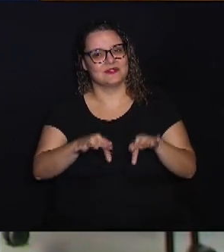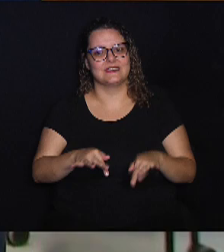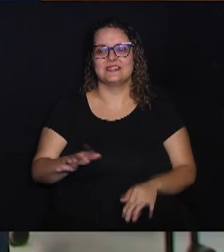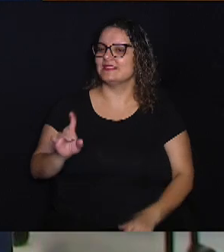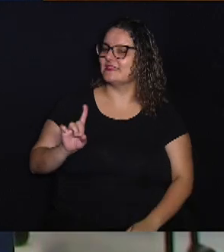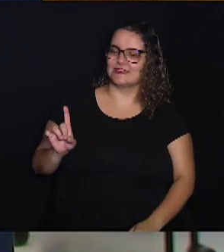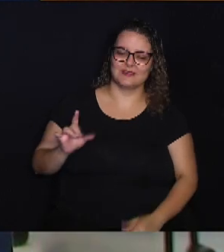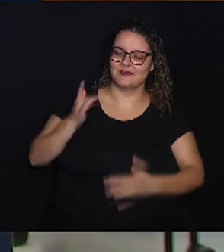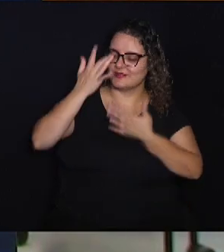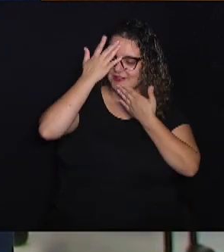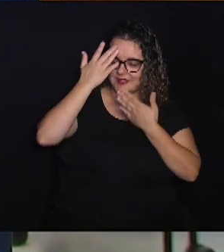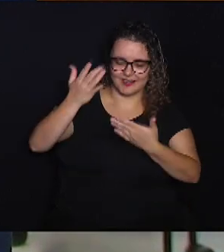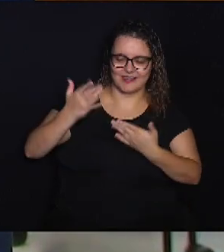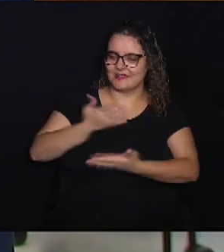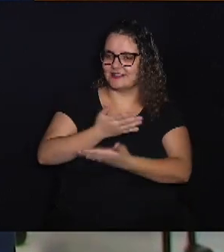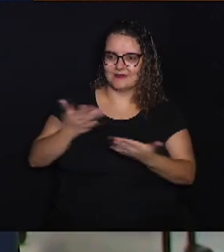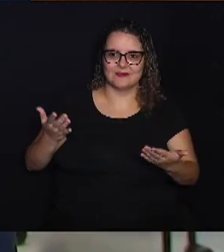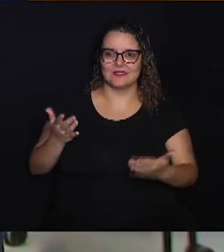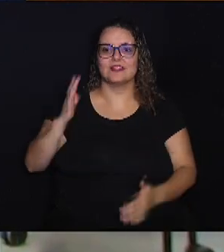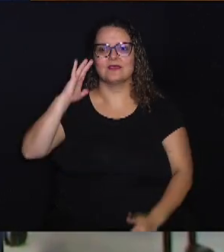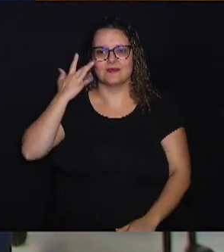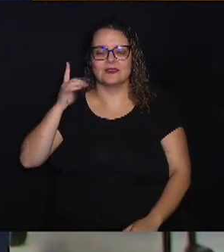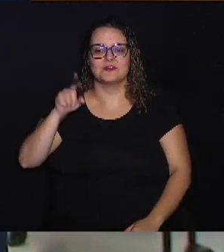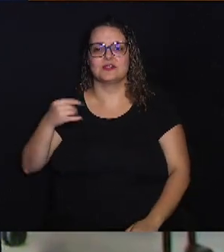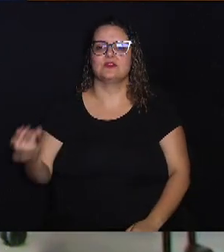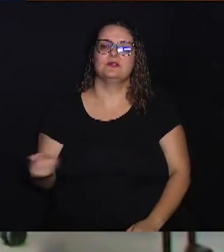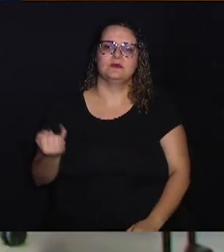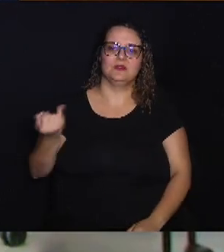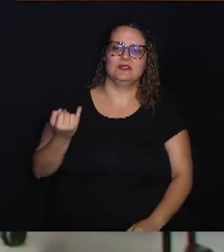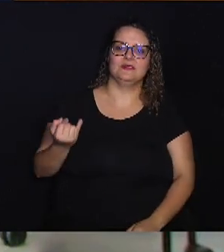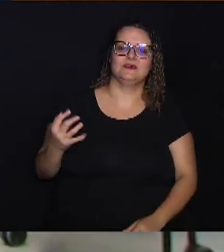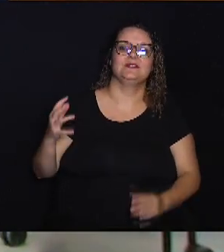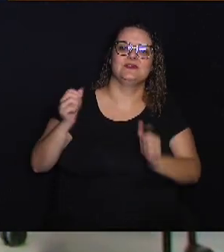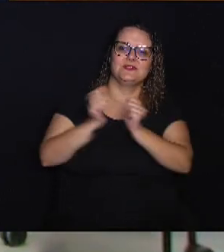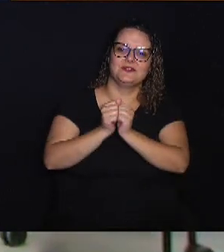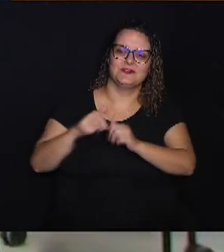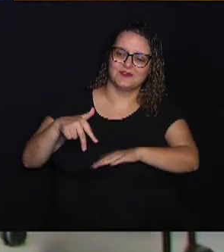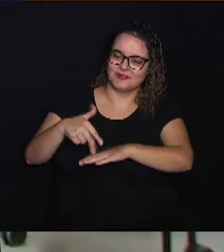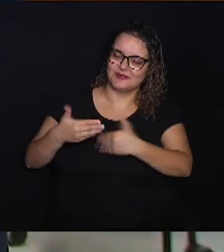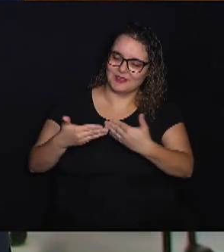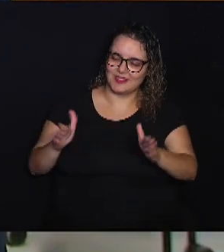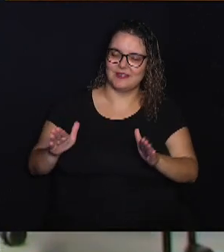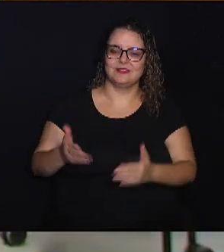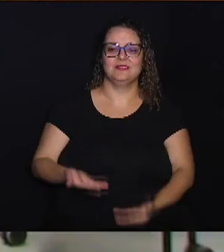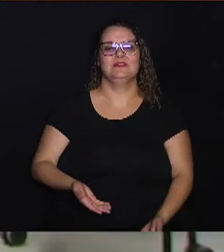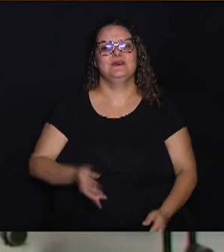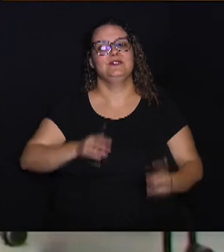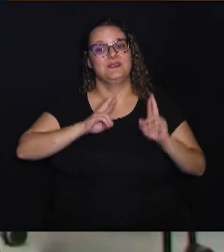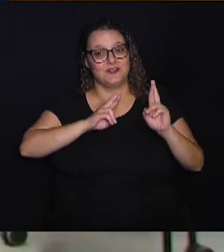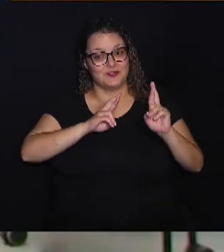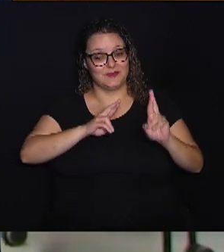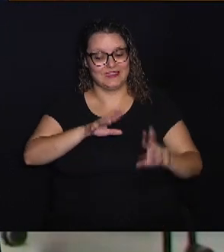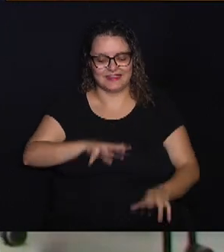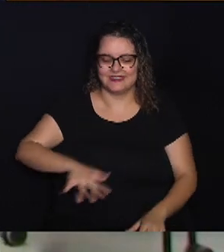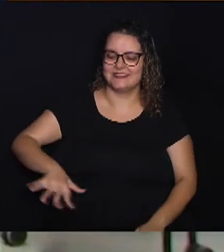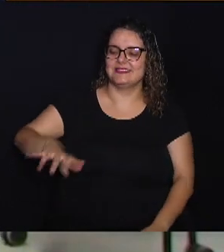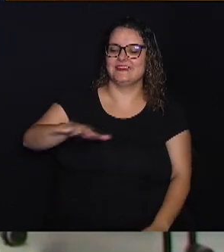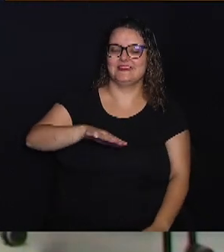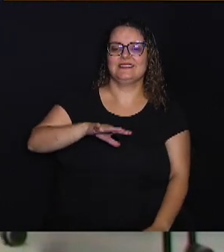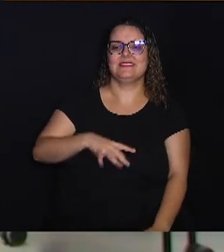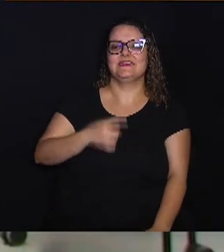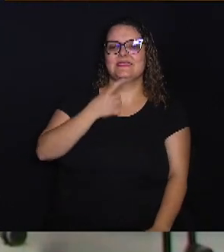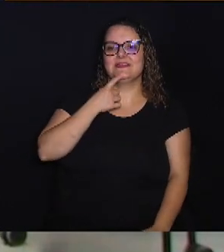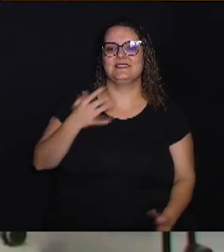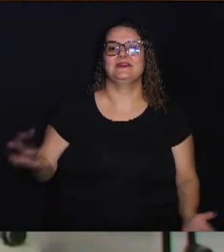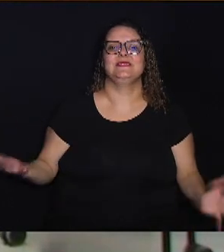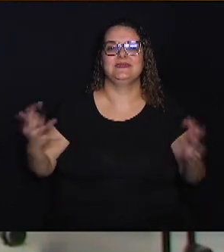agradecer a vocês aí, eu acho que é uma oportunidade, e estamos sempre à disposição aqui, esperamos que a região aqui de Campinas venha